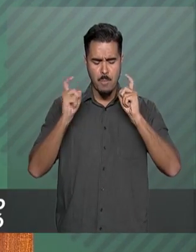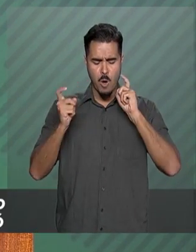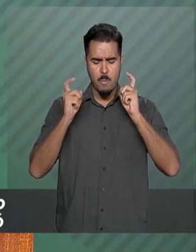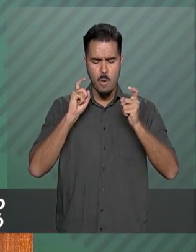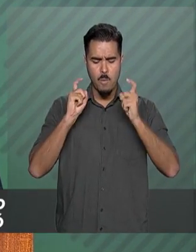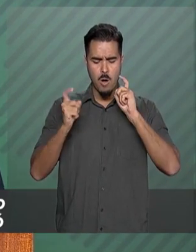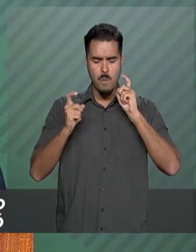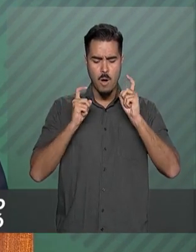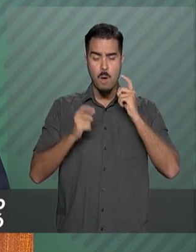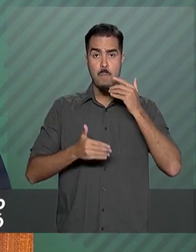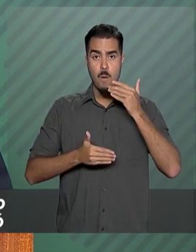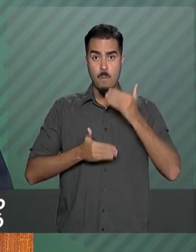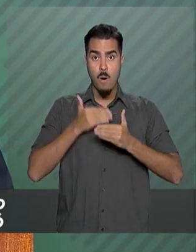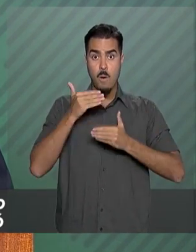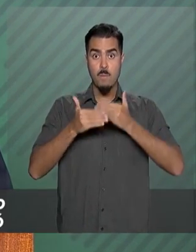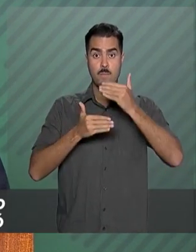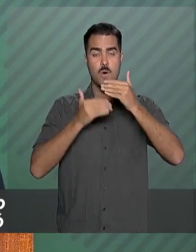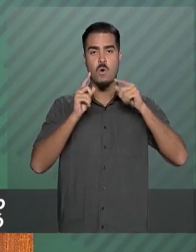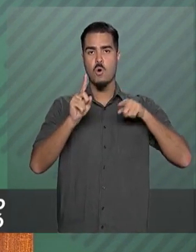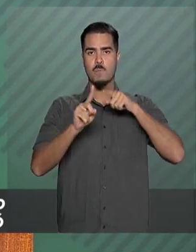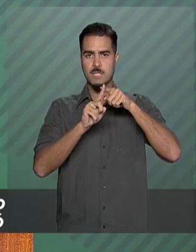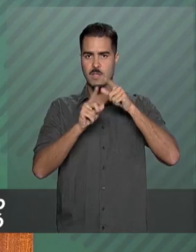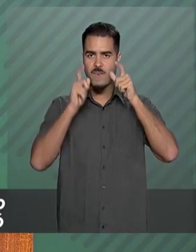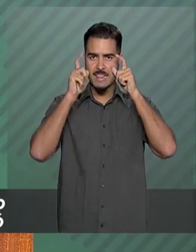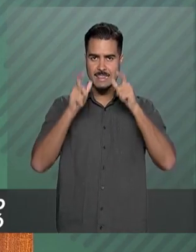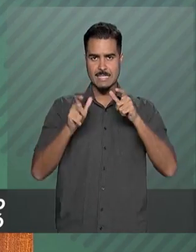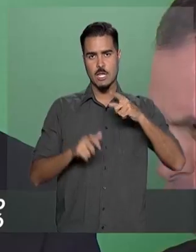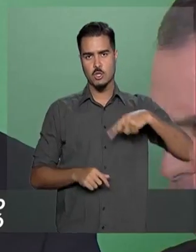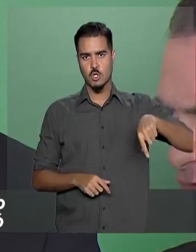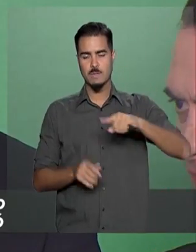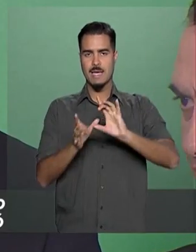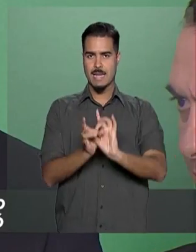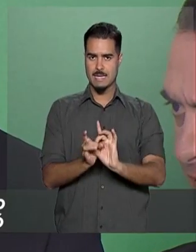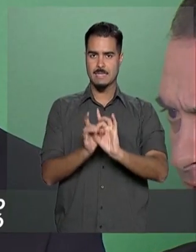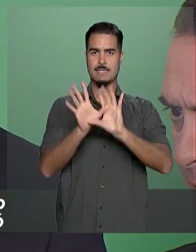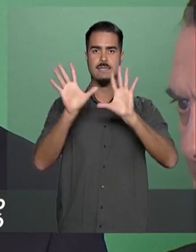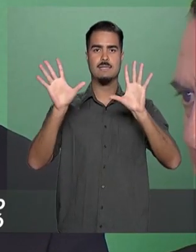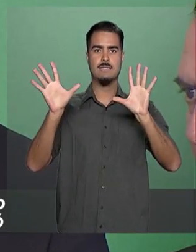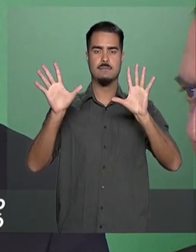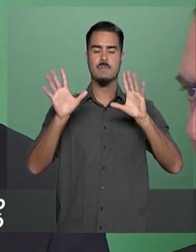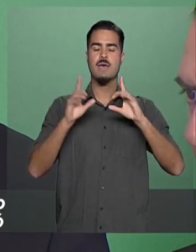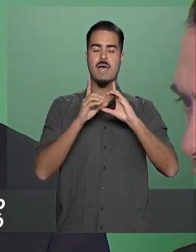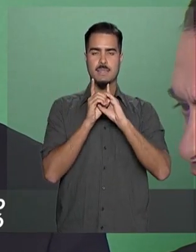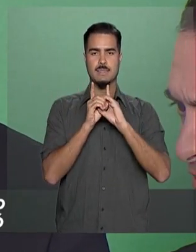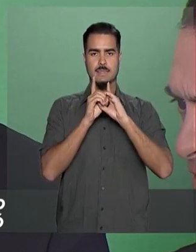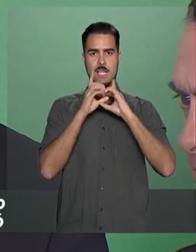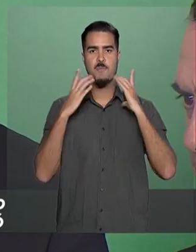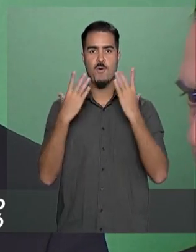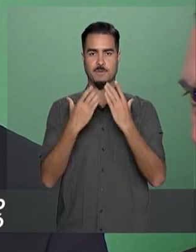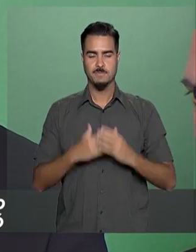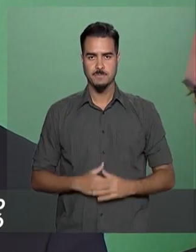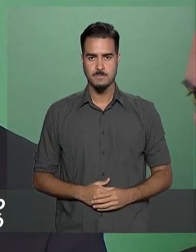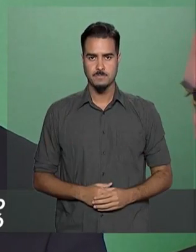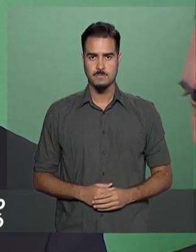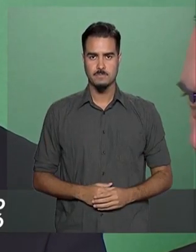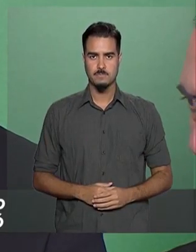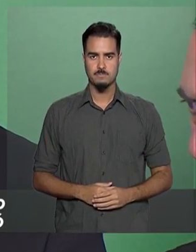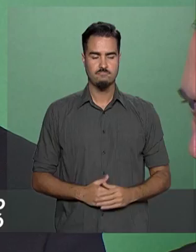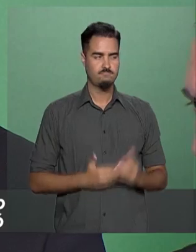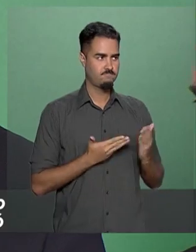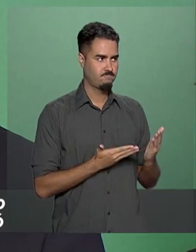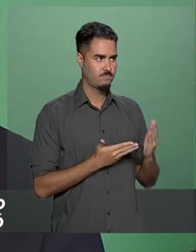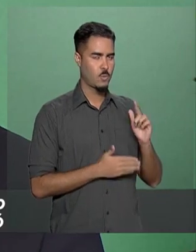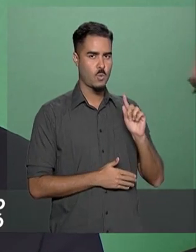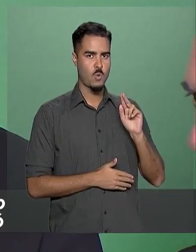o objetivo que interessa a todos nós, liberdade e democracia. Presidente Guaidó,